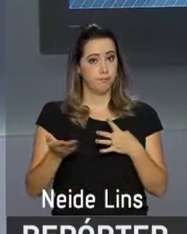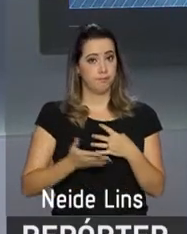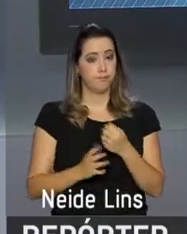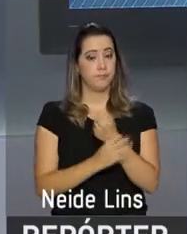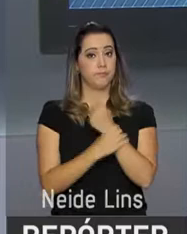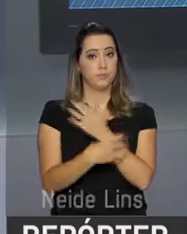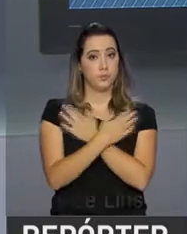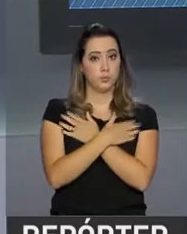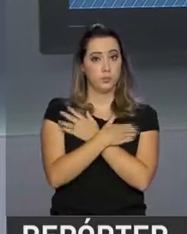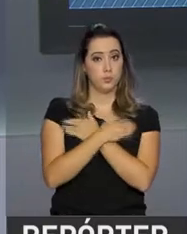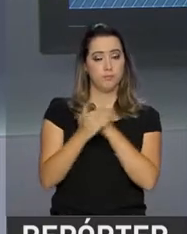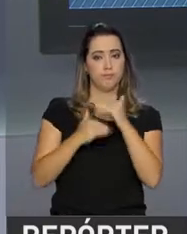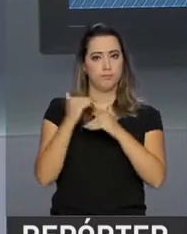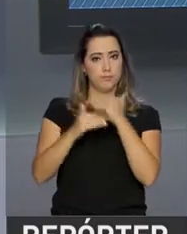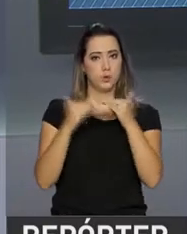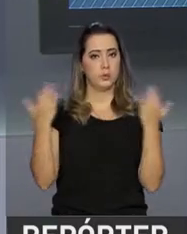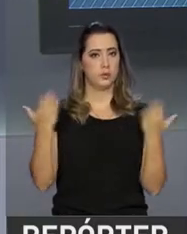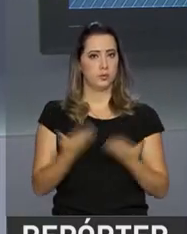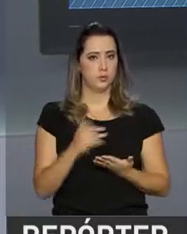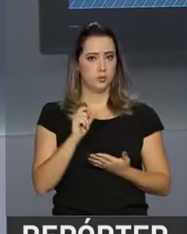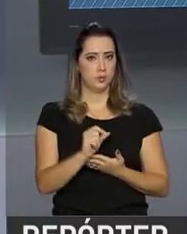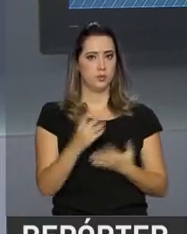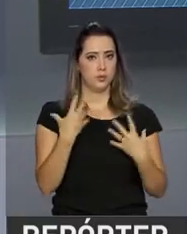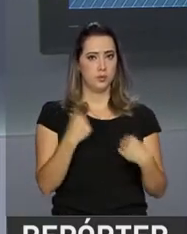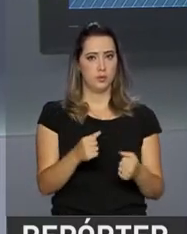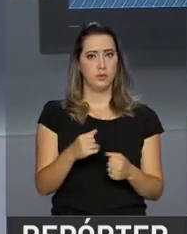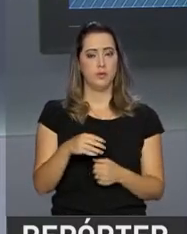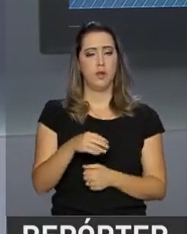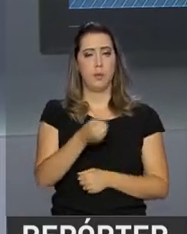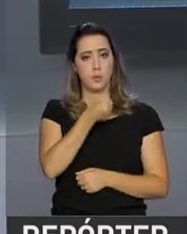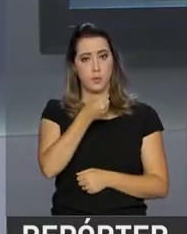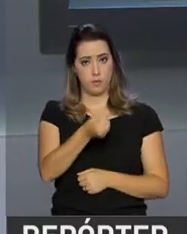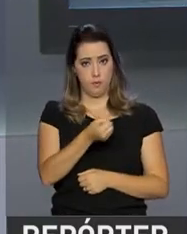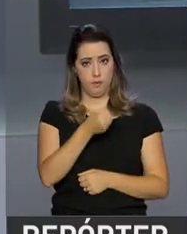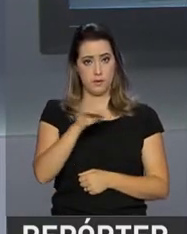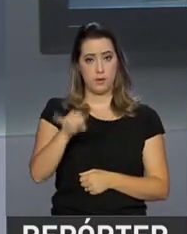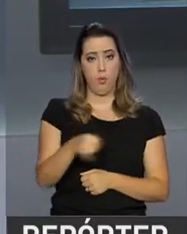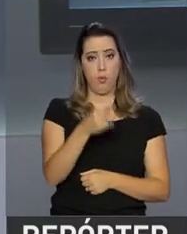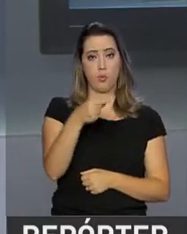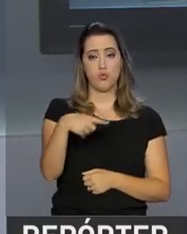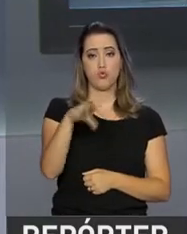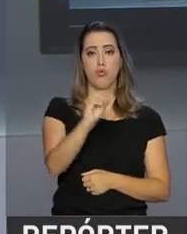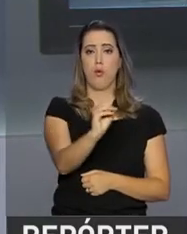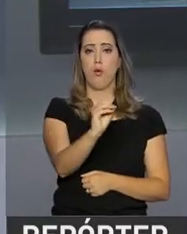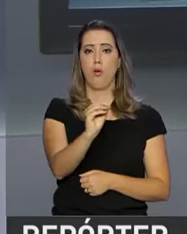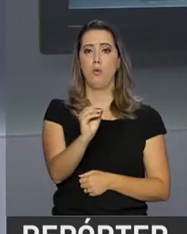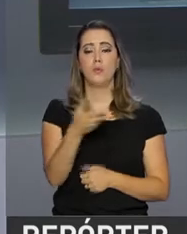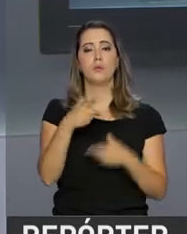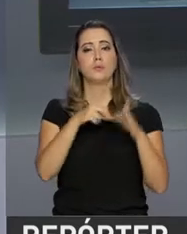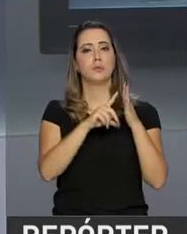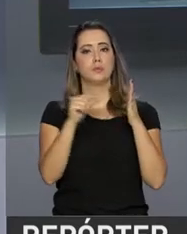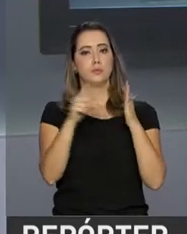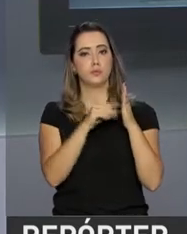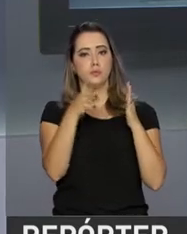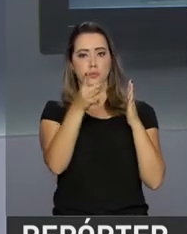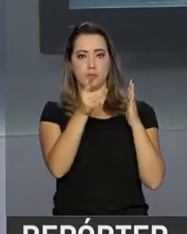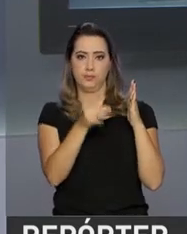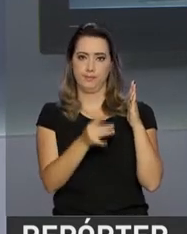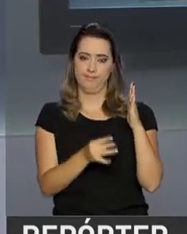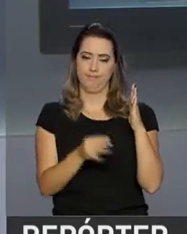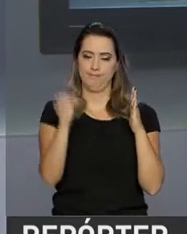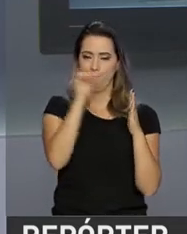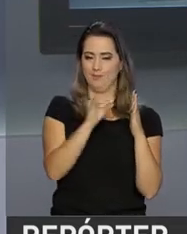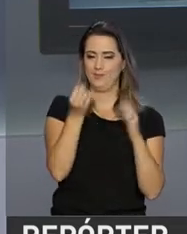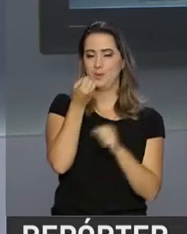-desemprego foram reajustadas hoje e nós vamos falar com o repórter João Pedro Neto, que está no Palácio do Planalto e tem os detalhes para a gente.